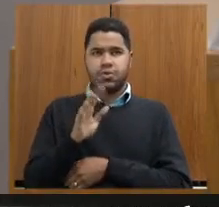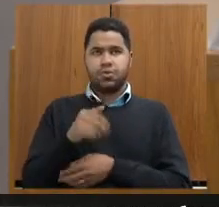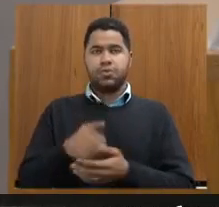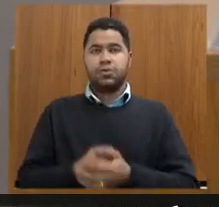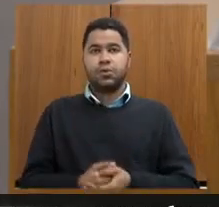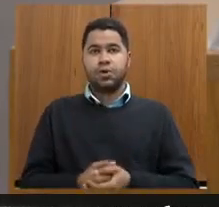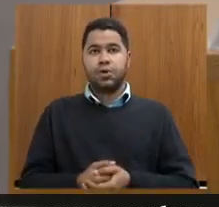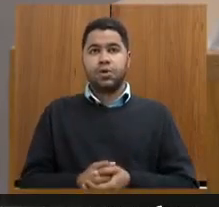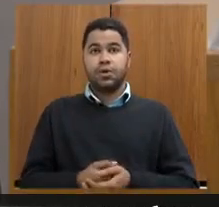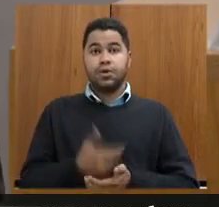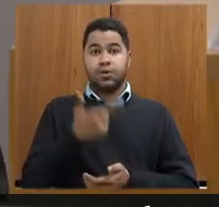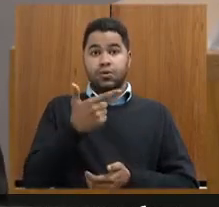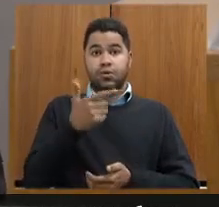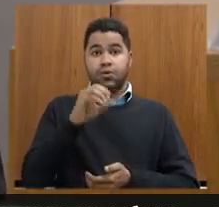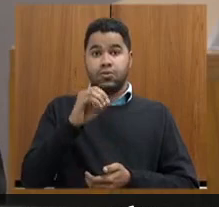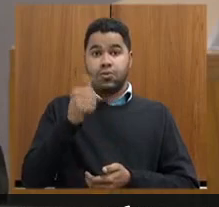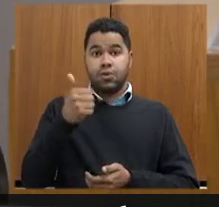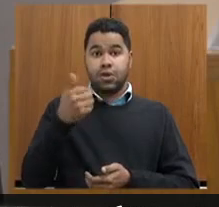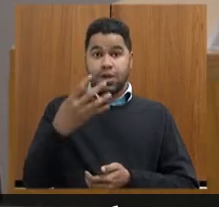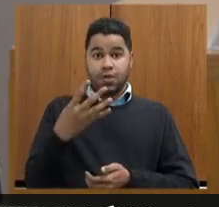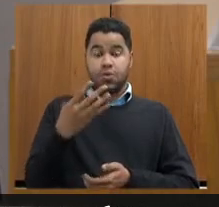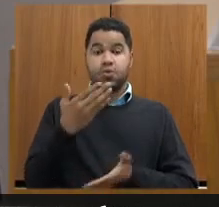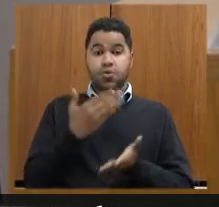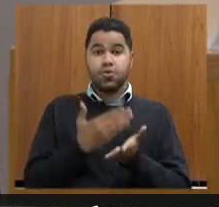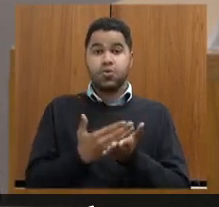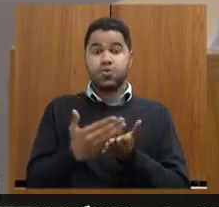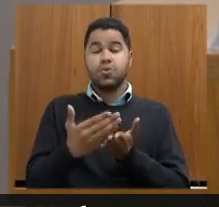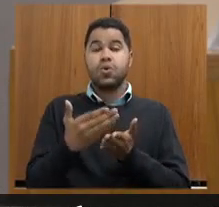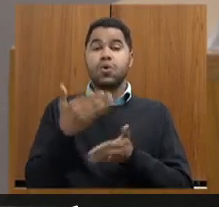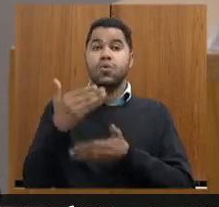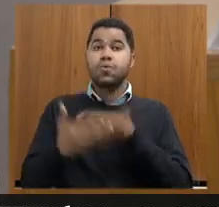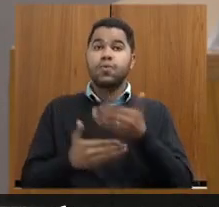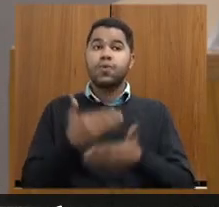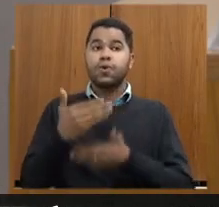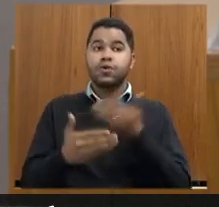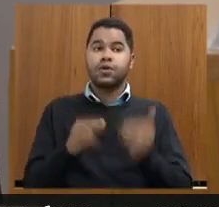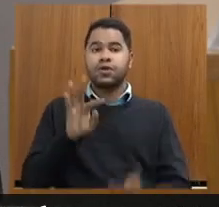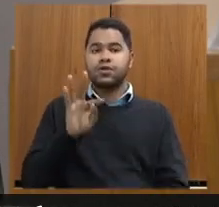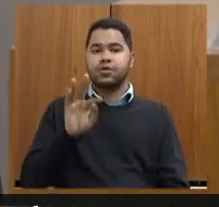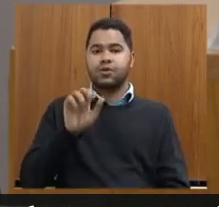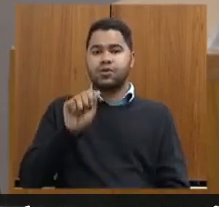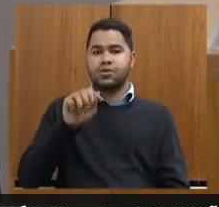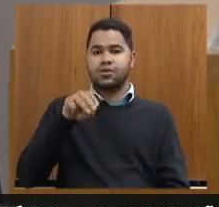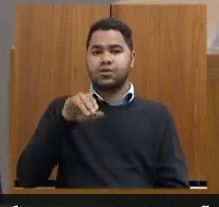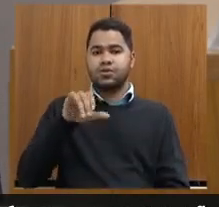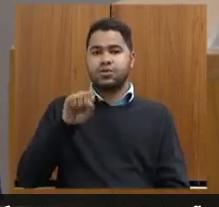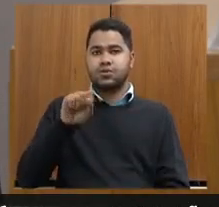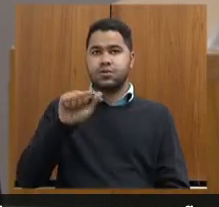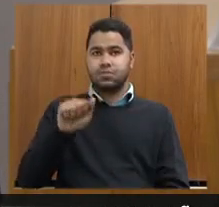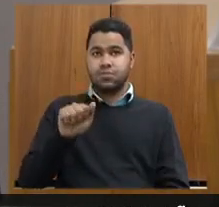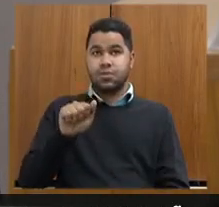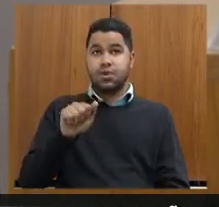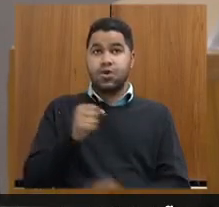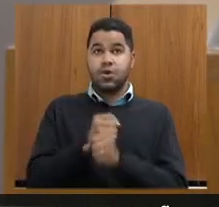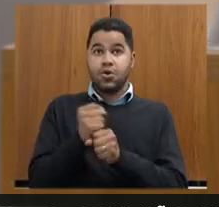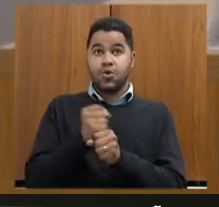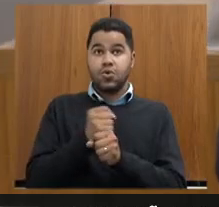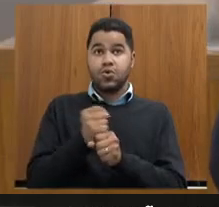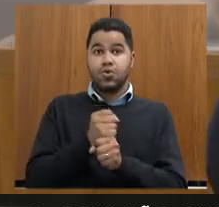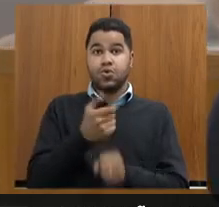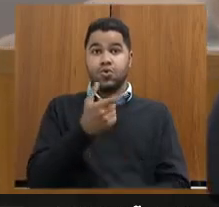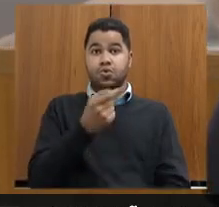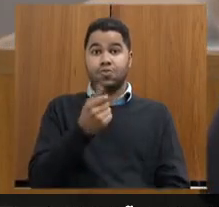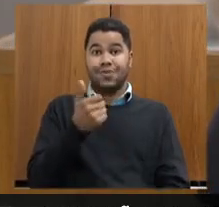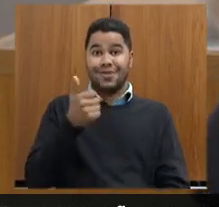em 2014 foi iniciado o processo na Tamiza no ano de 2017